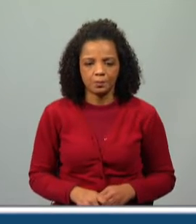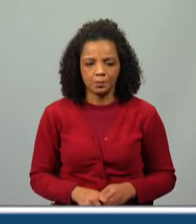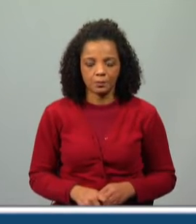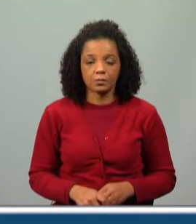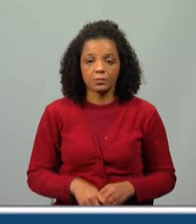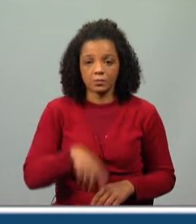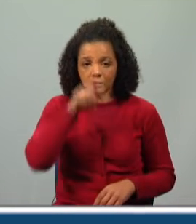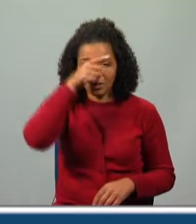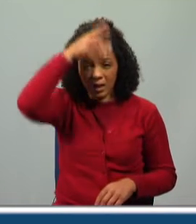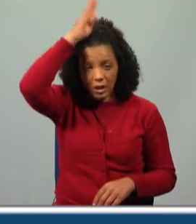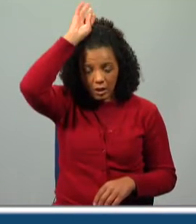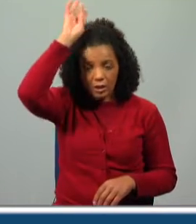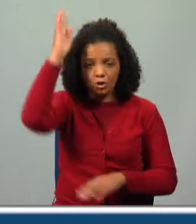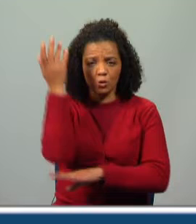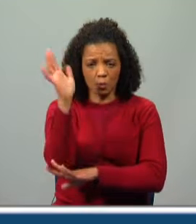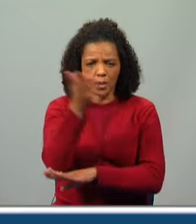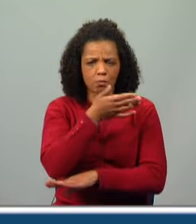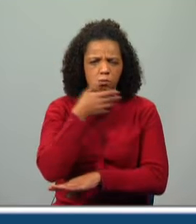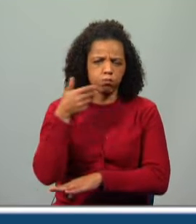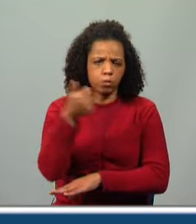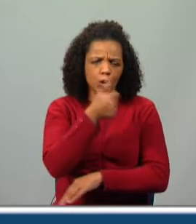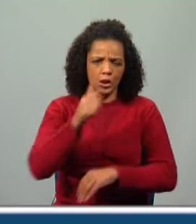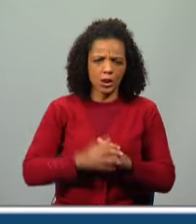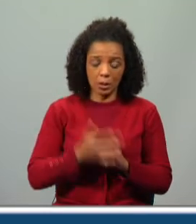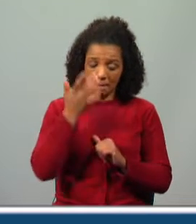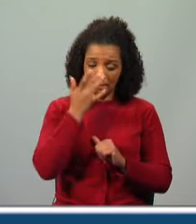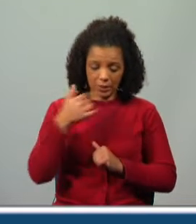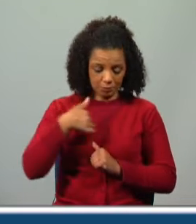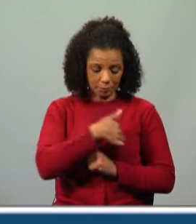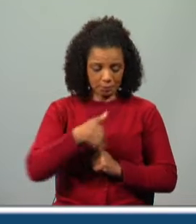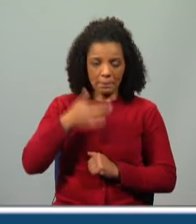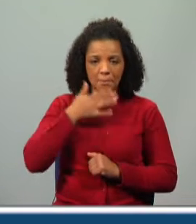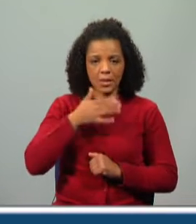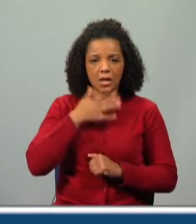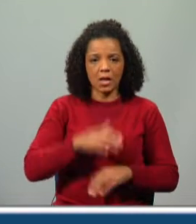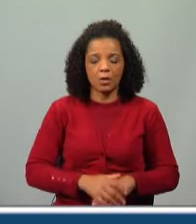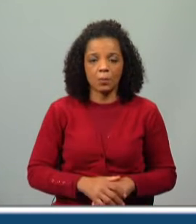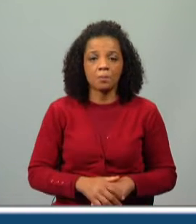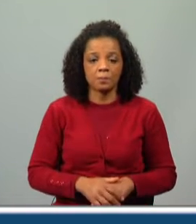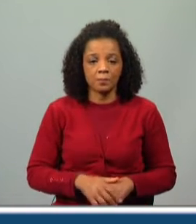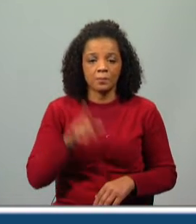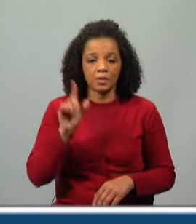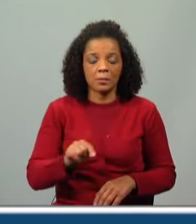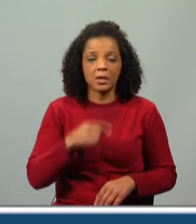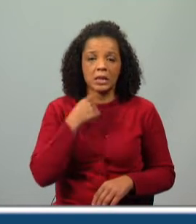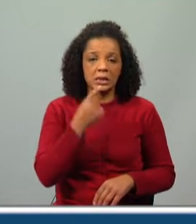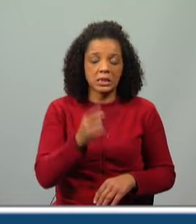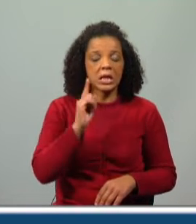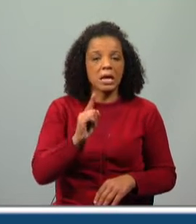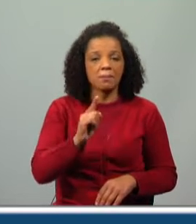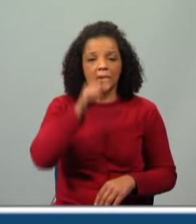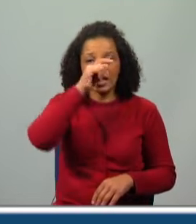As galinhas do mato são muito bonitas, todas pretas com pintinhas brancas, e por isso também lhe chamam galinhas